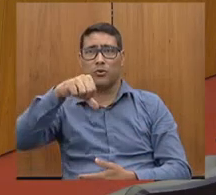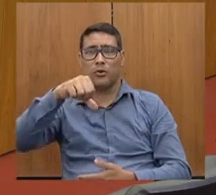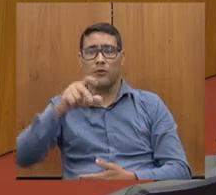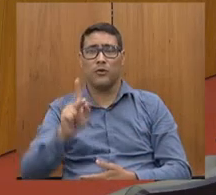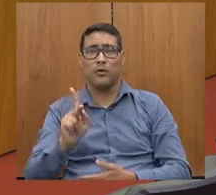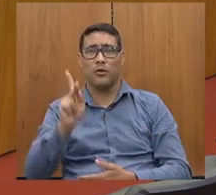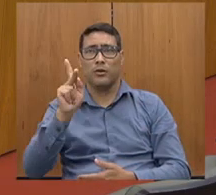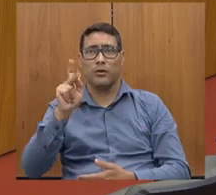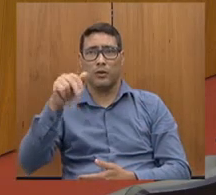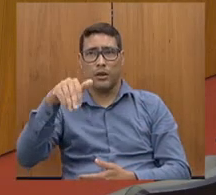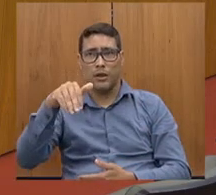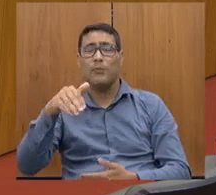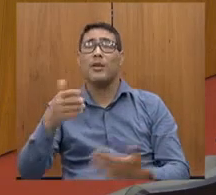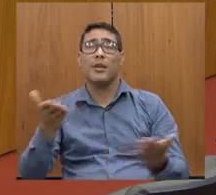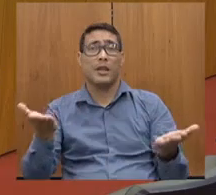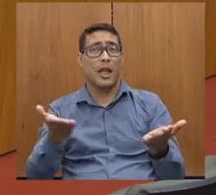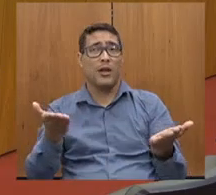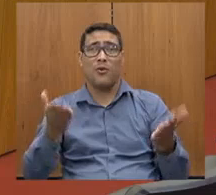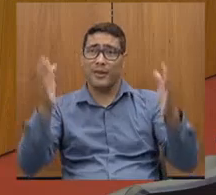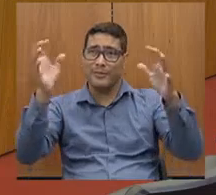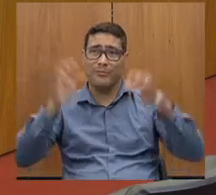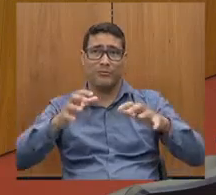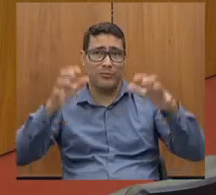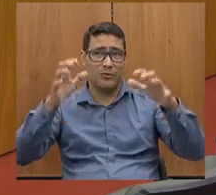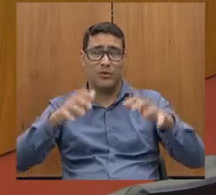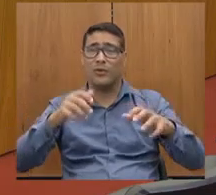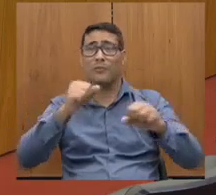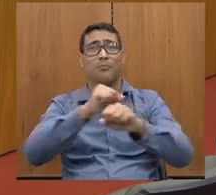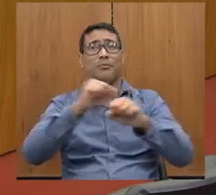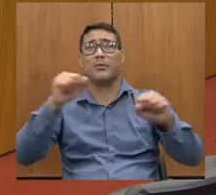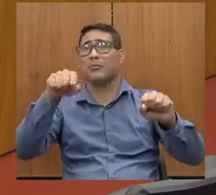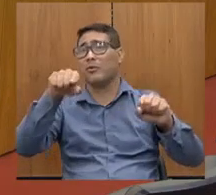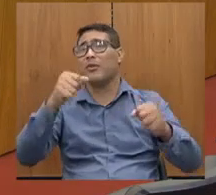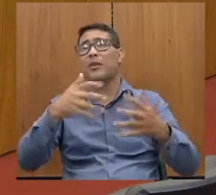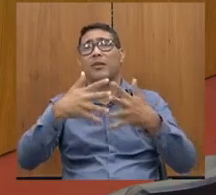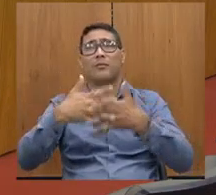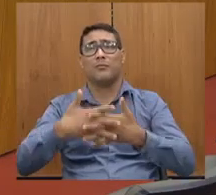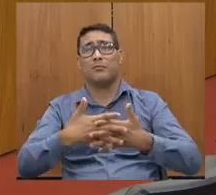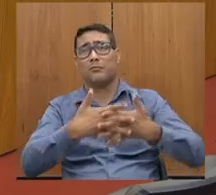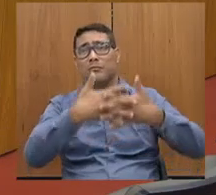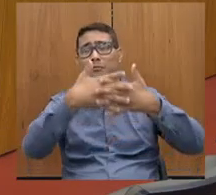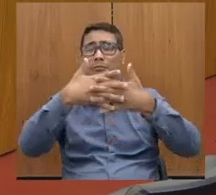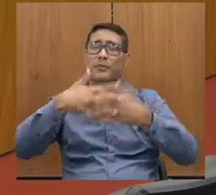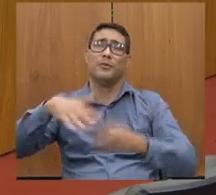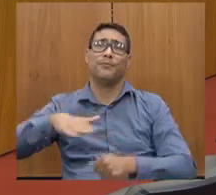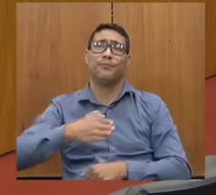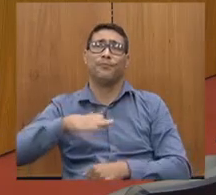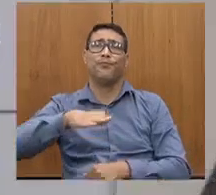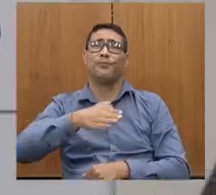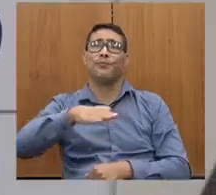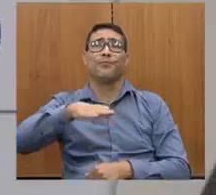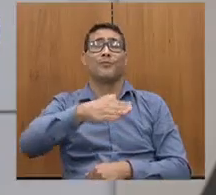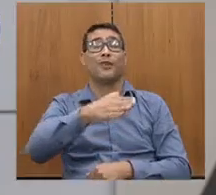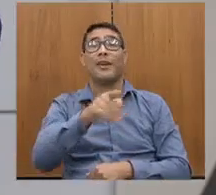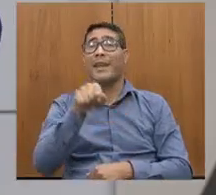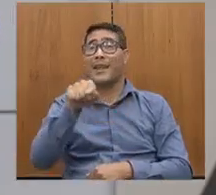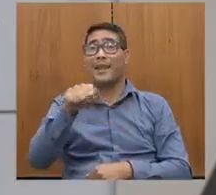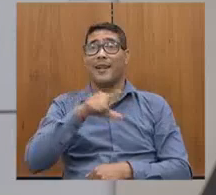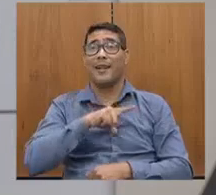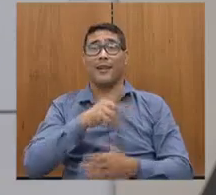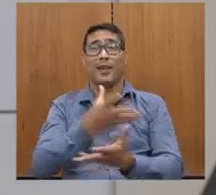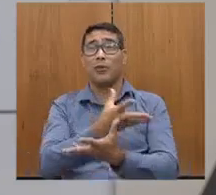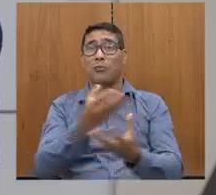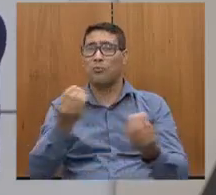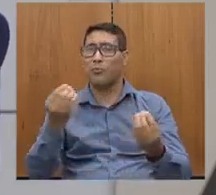que, nessa época, agora de chuva, esquece, não passa um caminhão grande, não, e ali tem muitas granjas, tem muitas fazendas, muitos